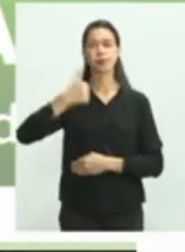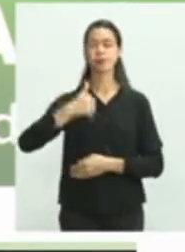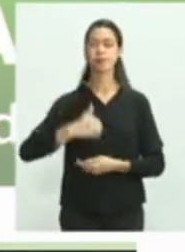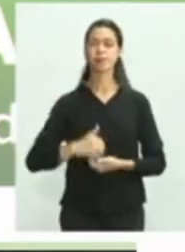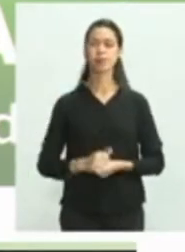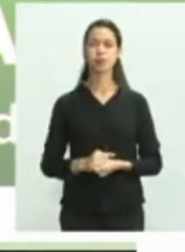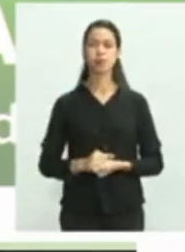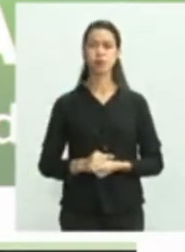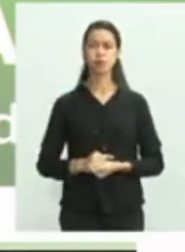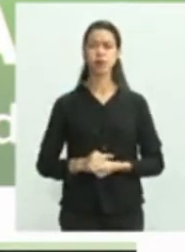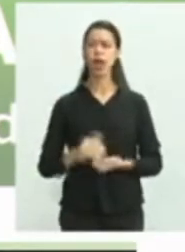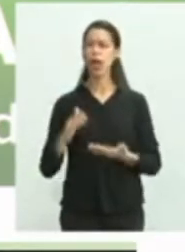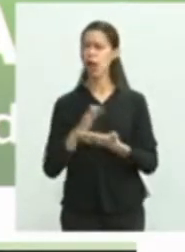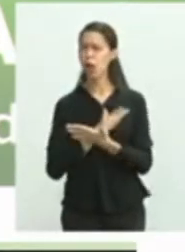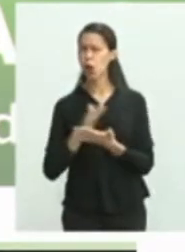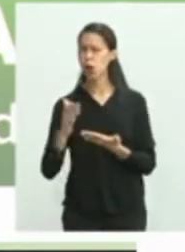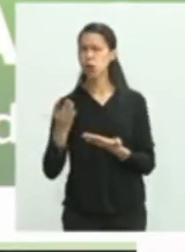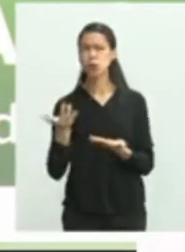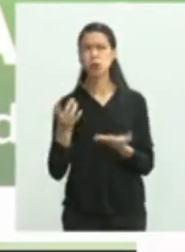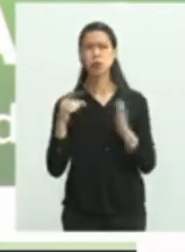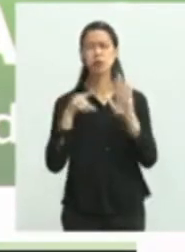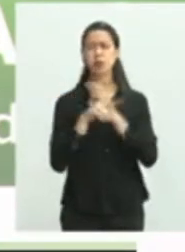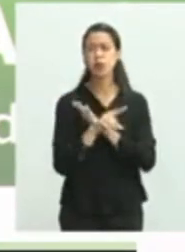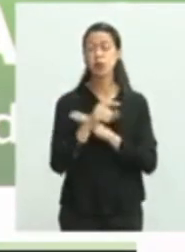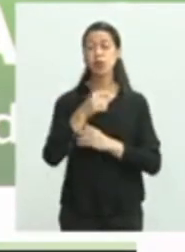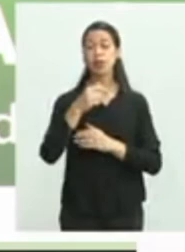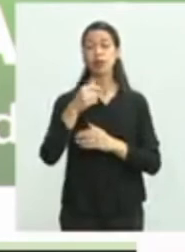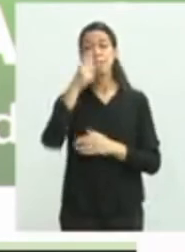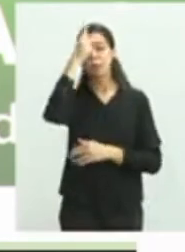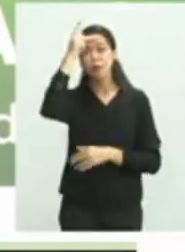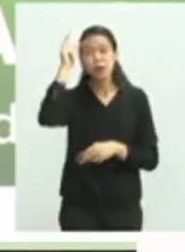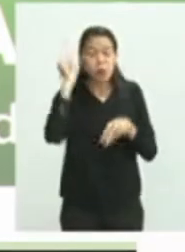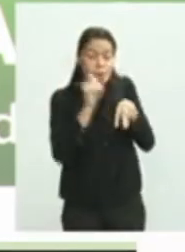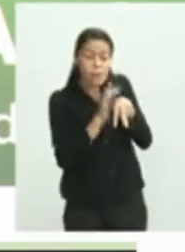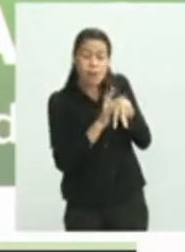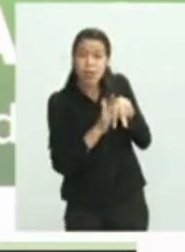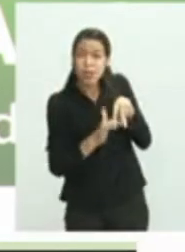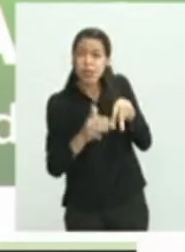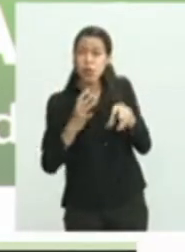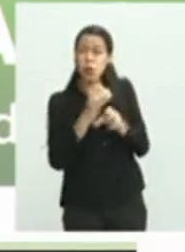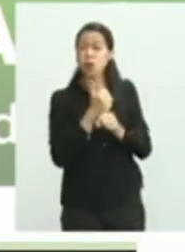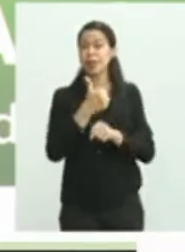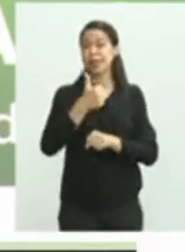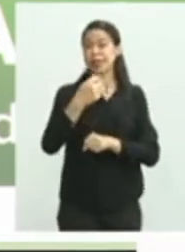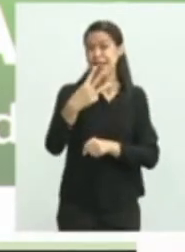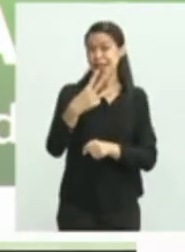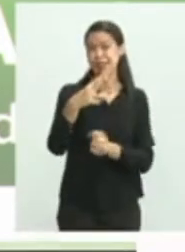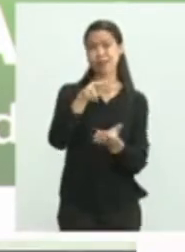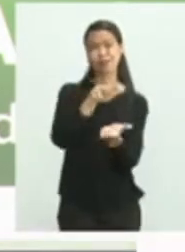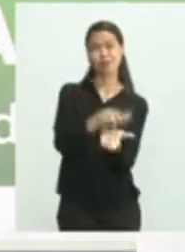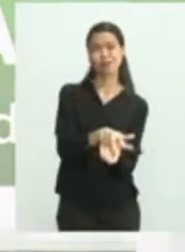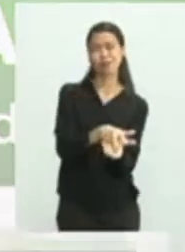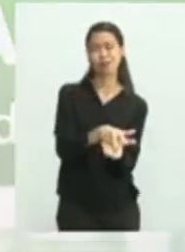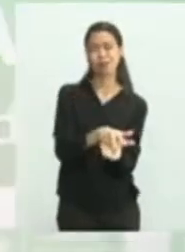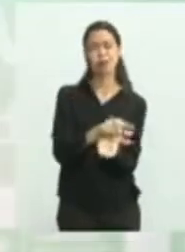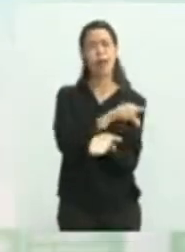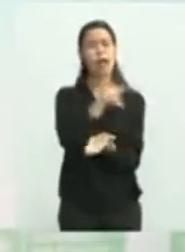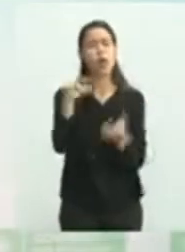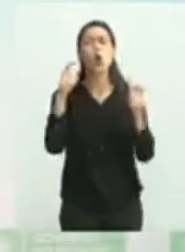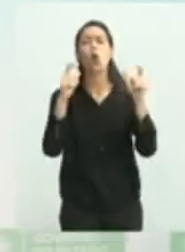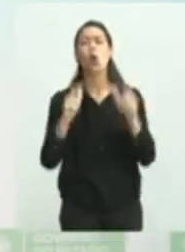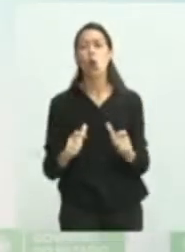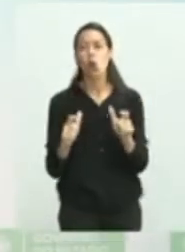13 pacientes que estão internados, qual é o estado geral deles? E onde eles estão?